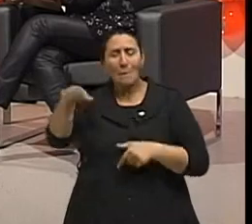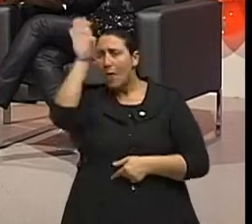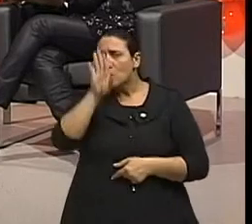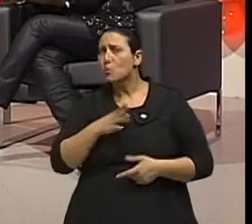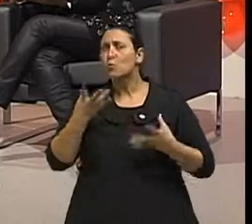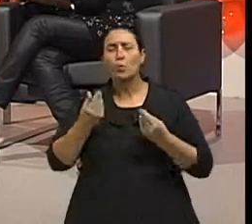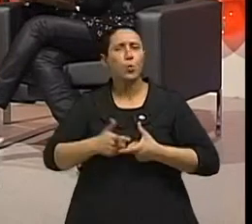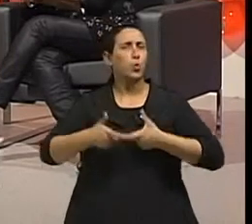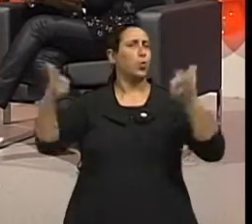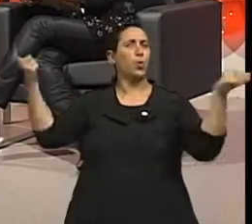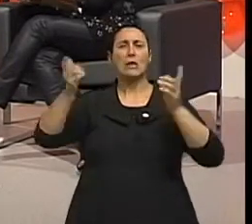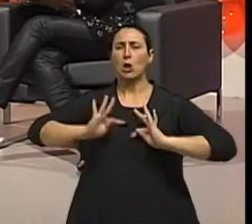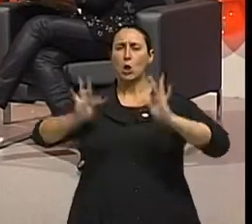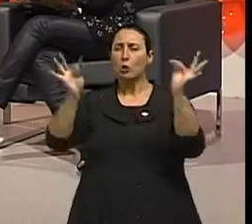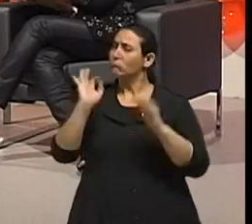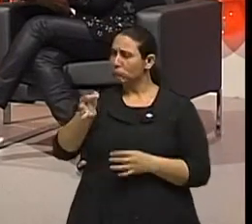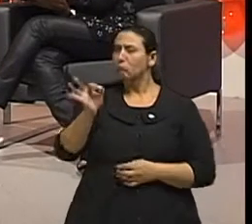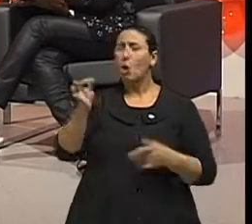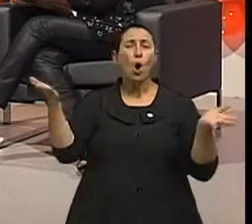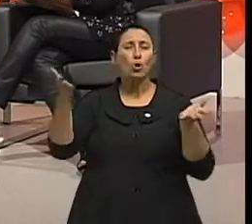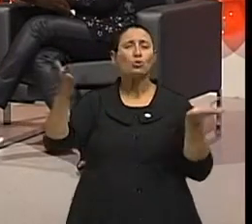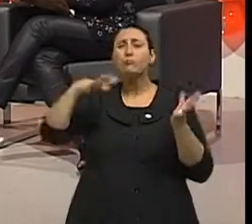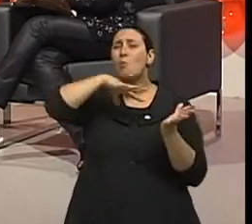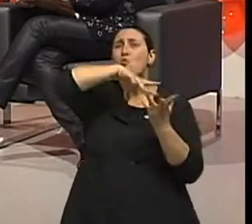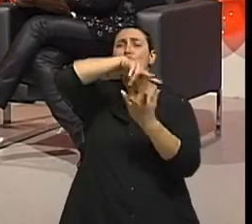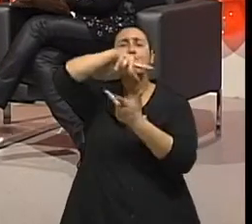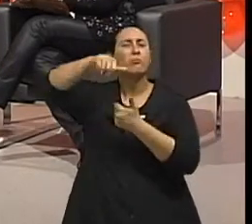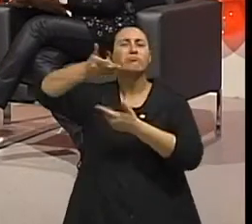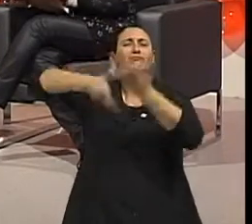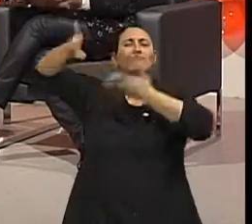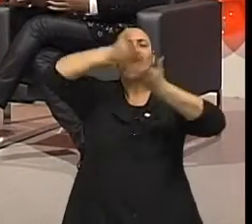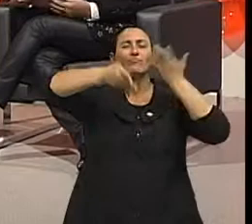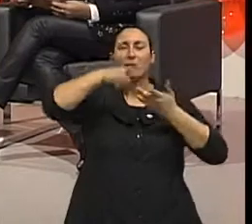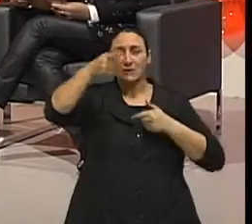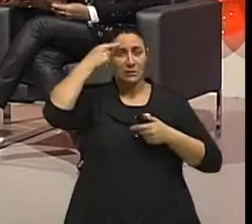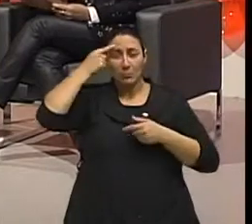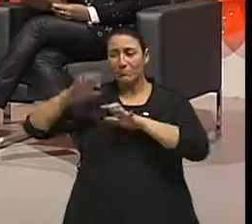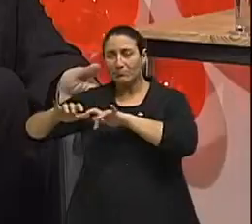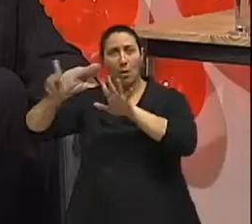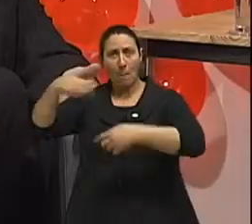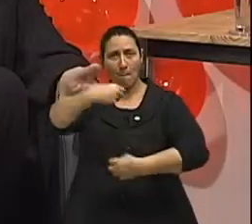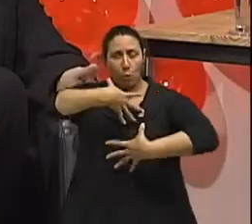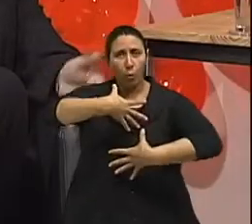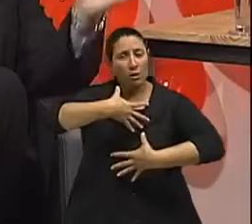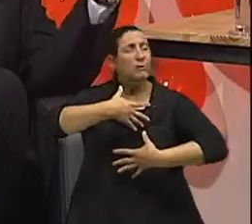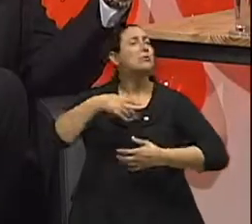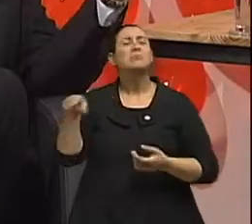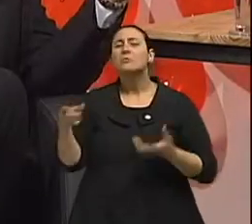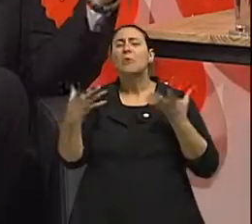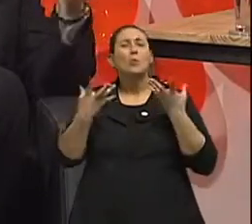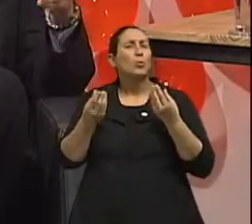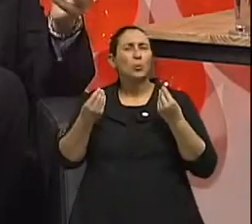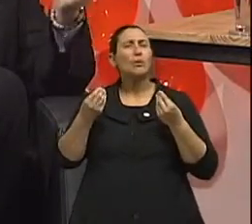a pura verdade. Hoje o recurso está globalizado. Os equipamentos que existem, por exemplo, de radioterapia, o Centro de Oncologia